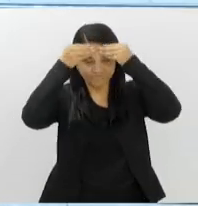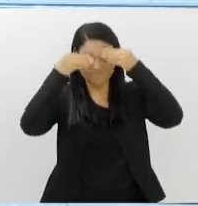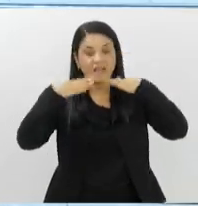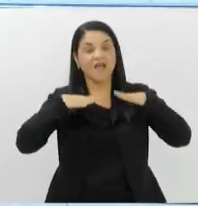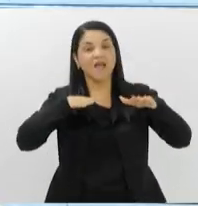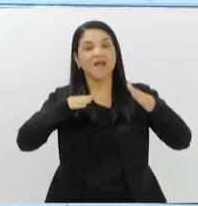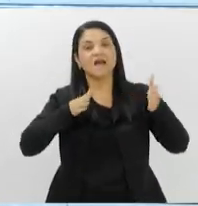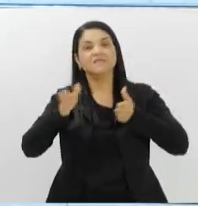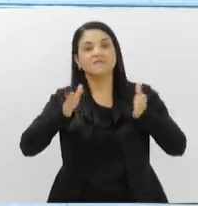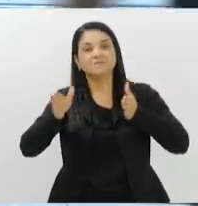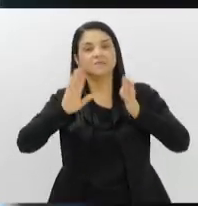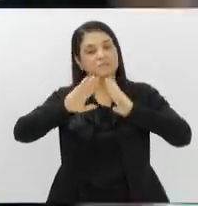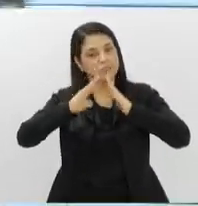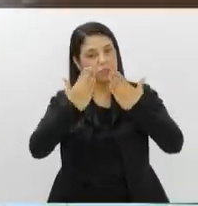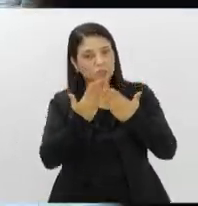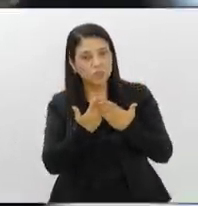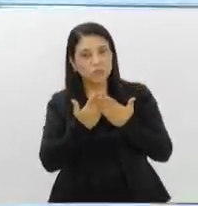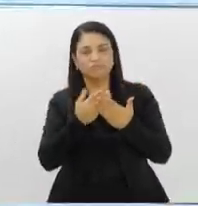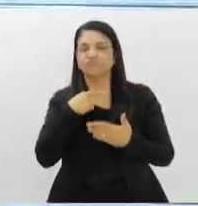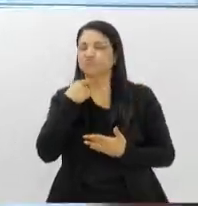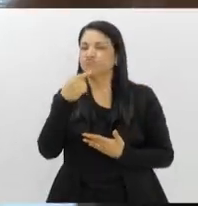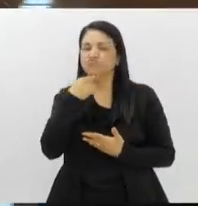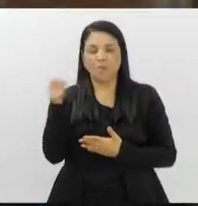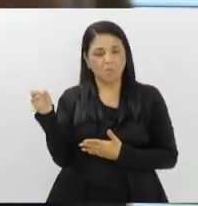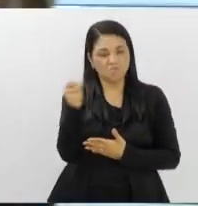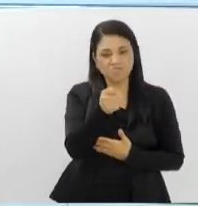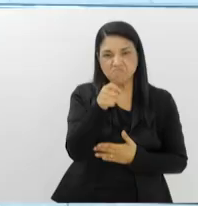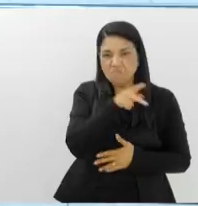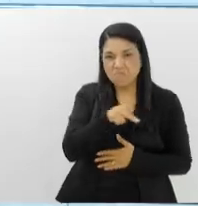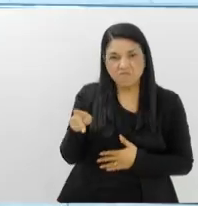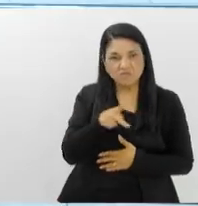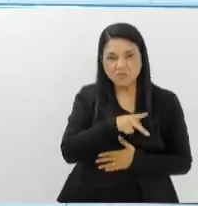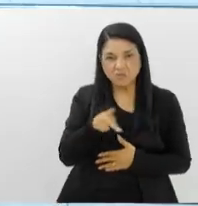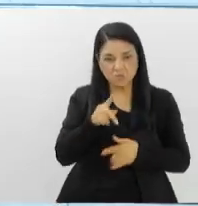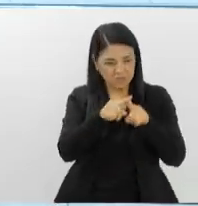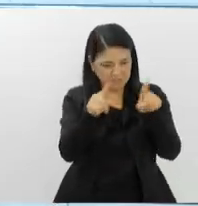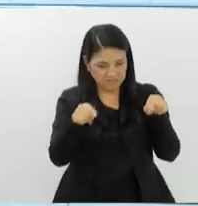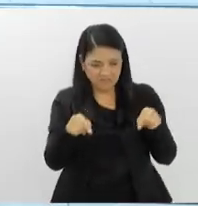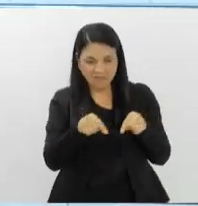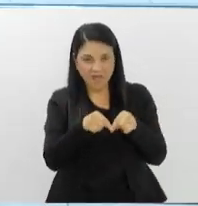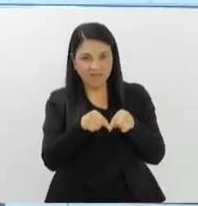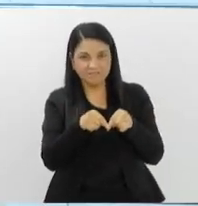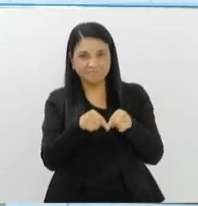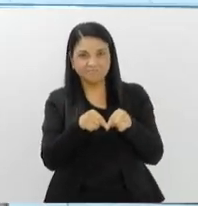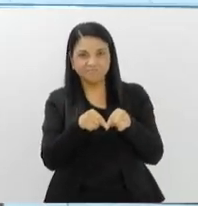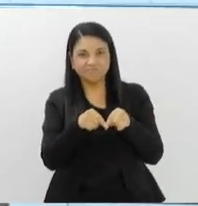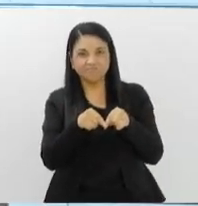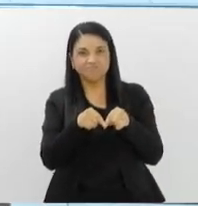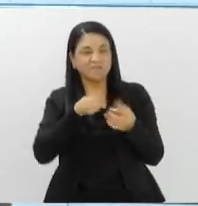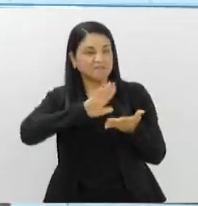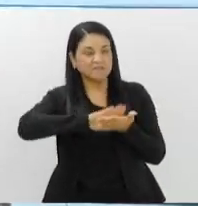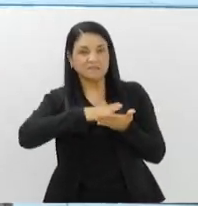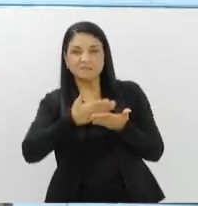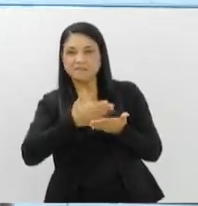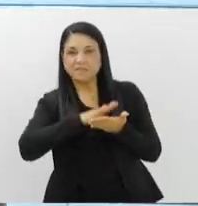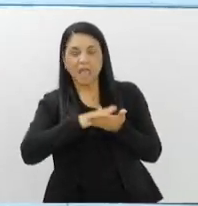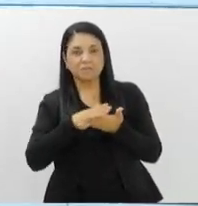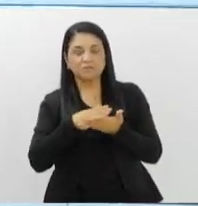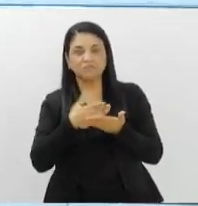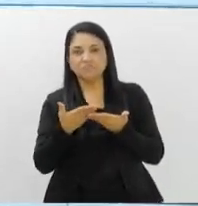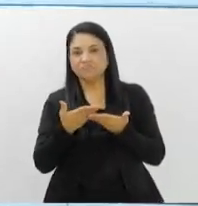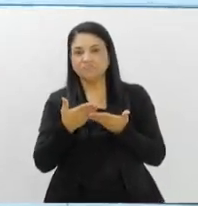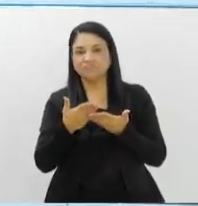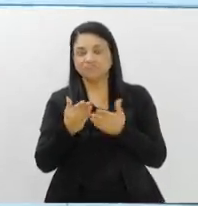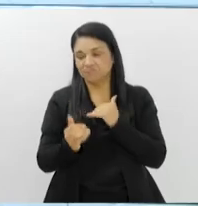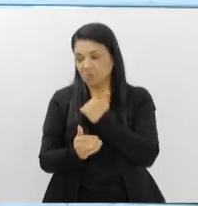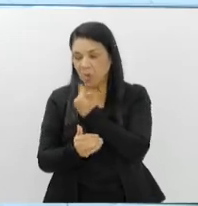você colocar um professor em sala de aula somente com o tradutor e intérprete do lado, sem